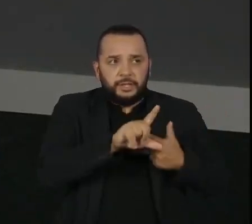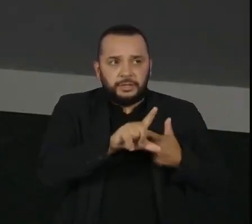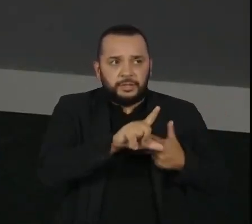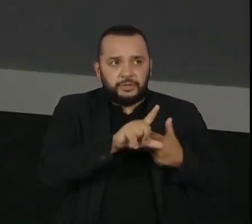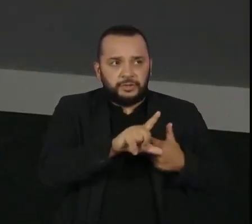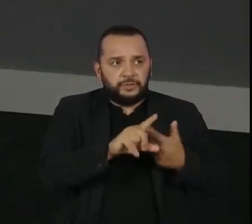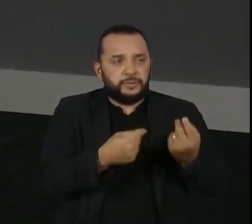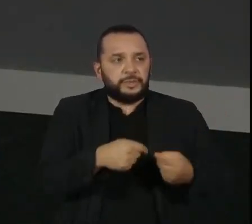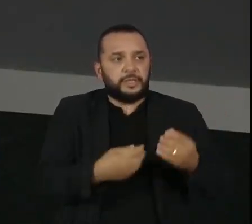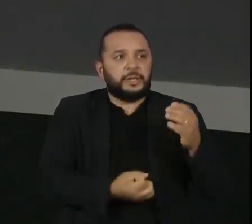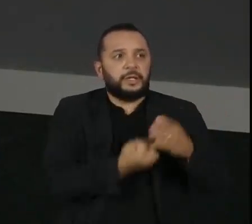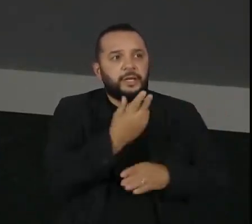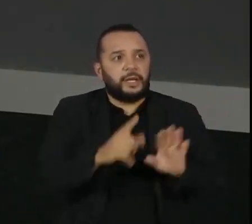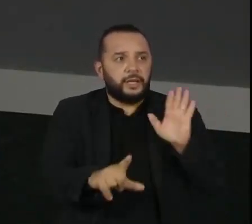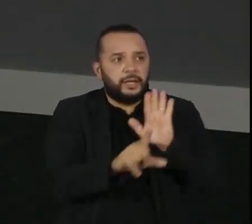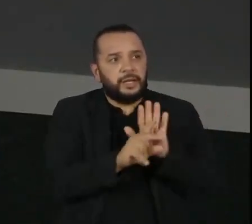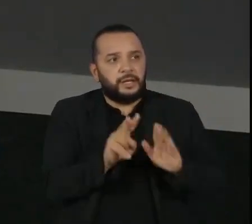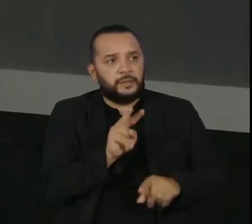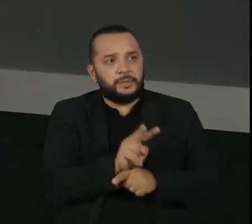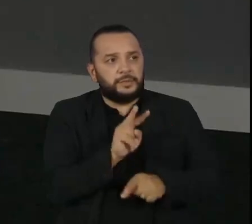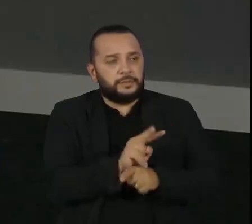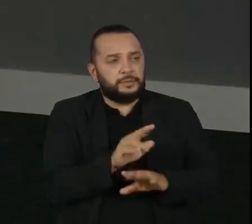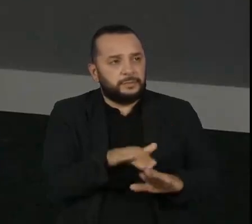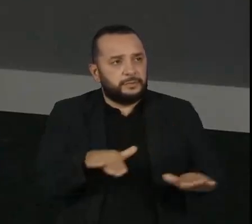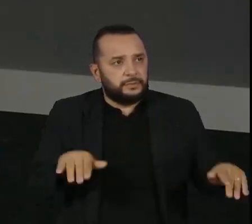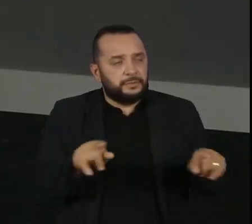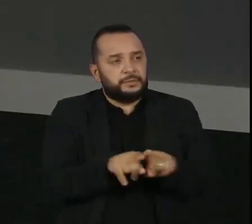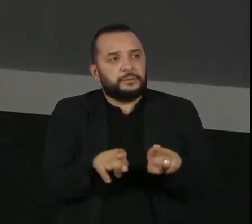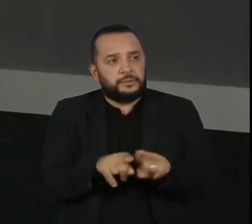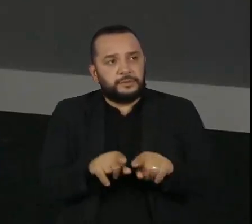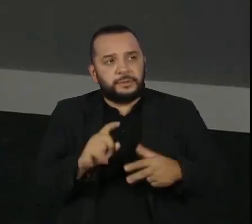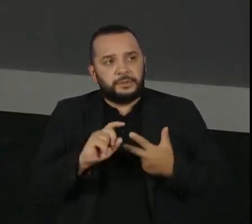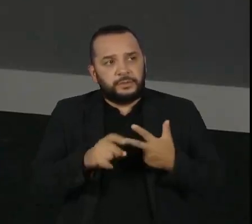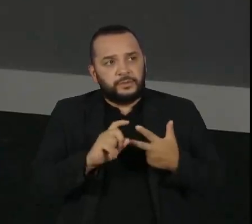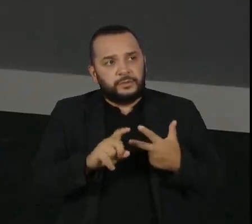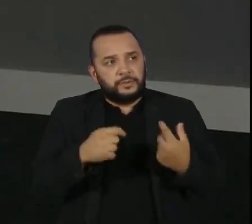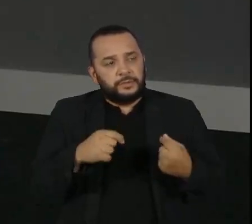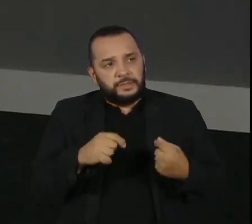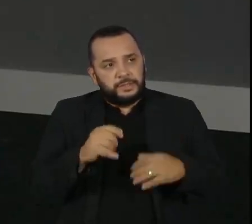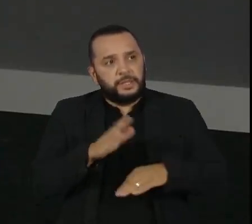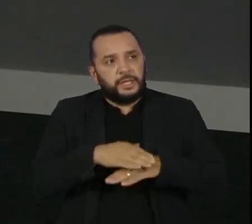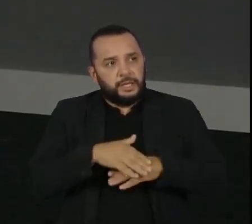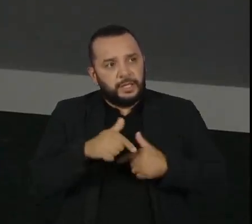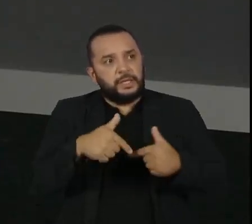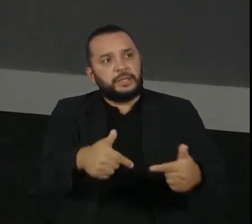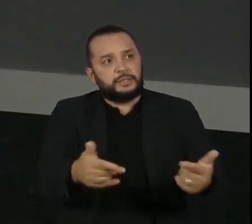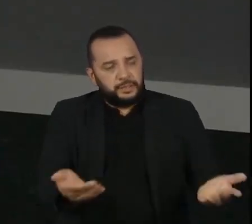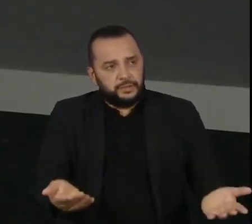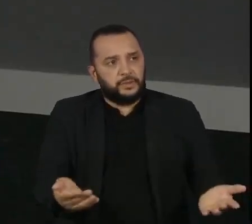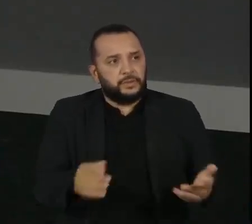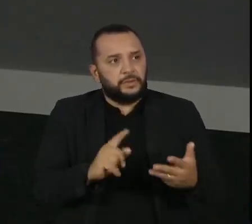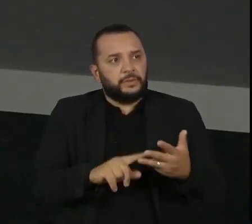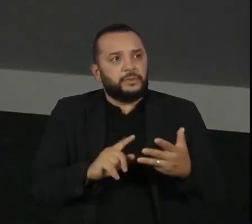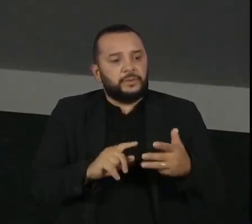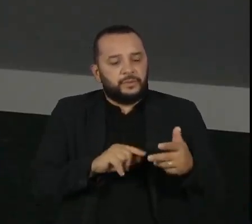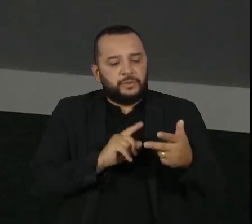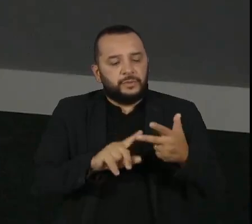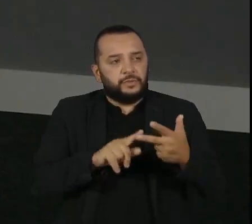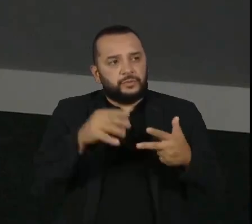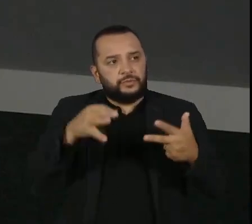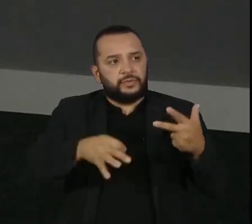para fazer leis de proteção, o poder executivo para executar essas políticas públicas, o judiciário para